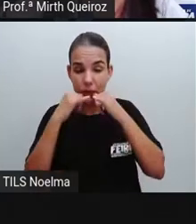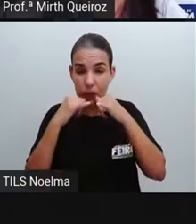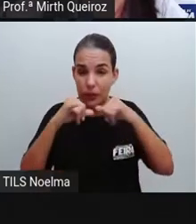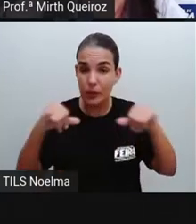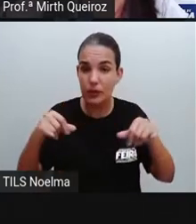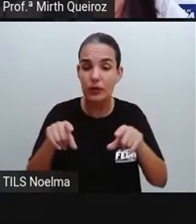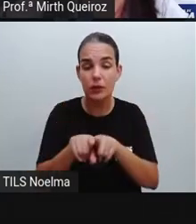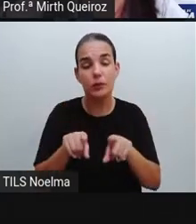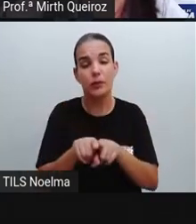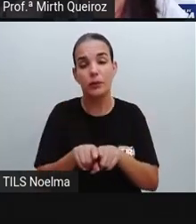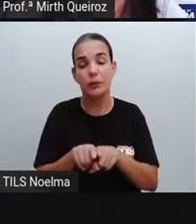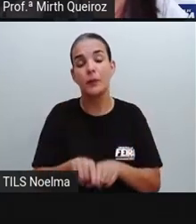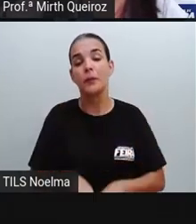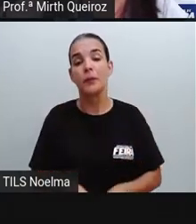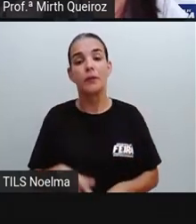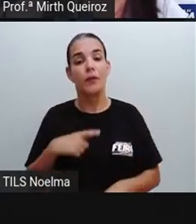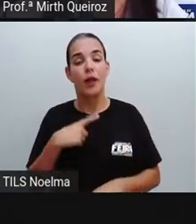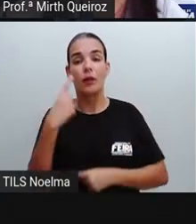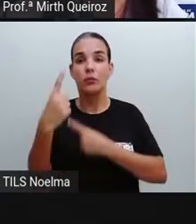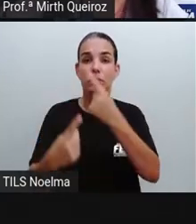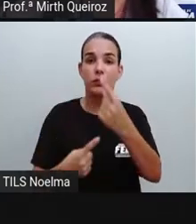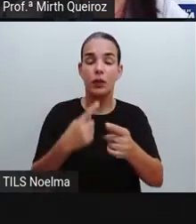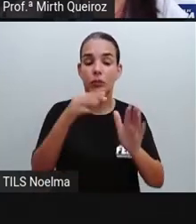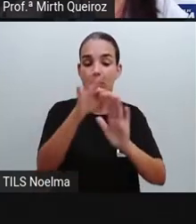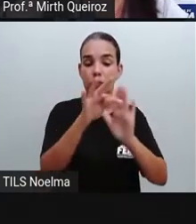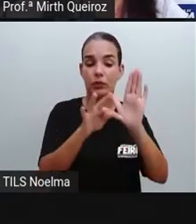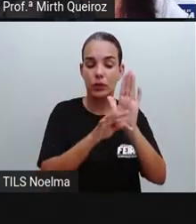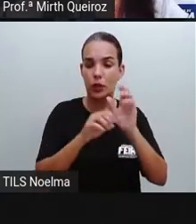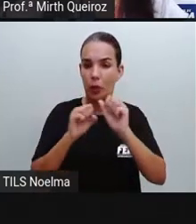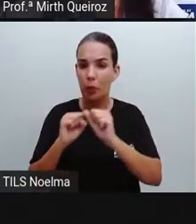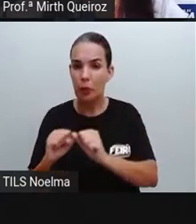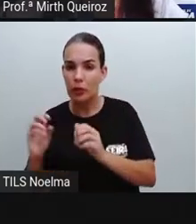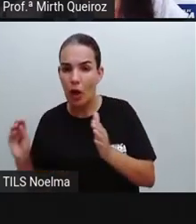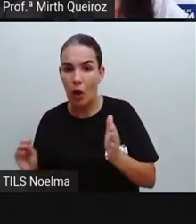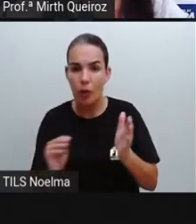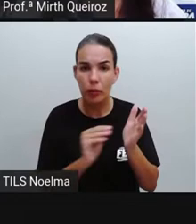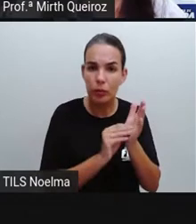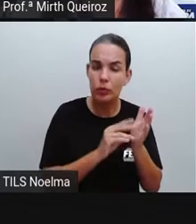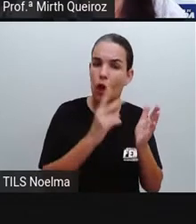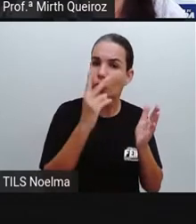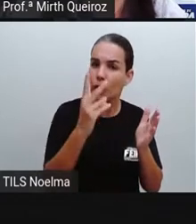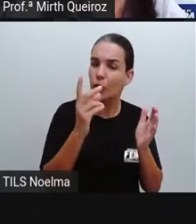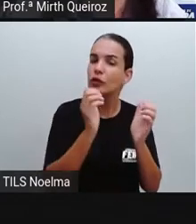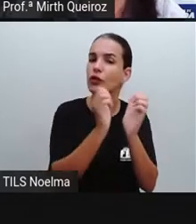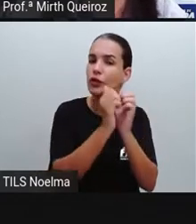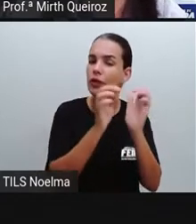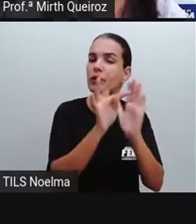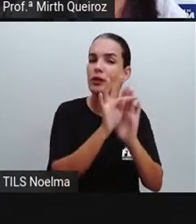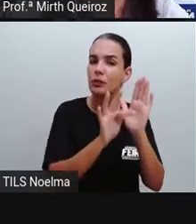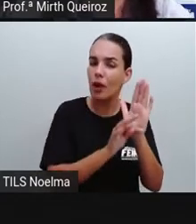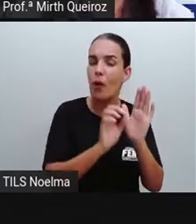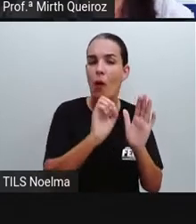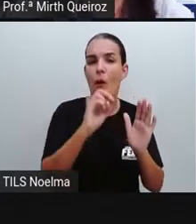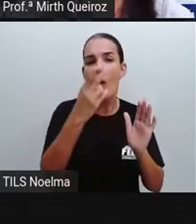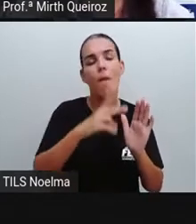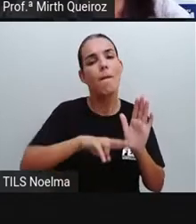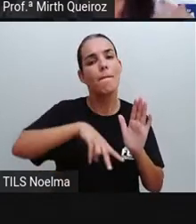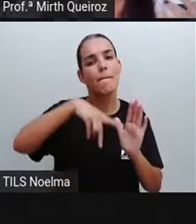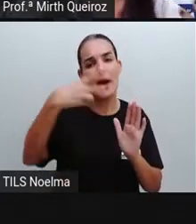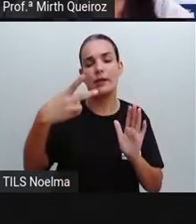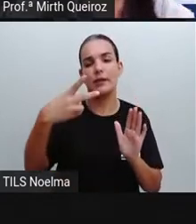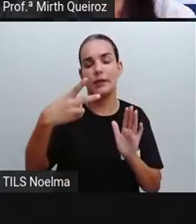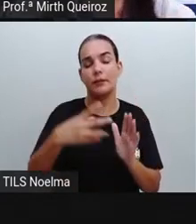E alguns desses textos, eles podem ainda ser compostos por mais de um gênero textual. E como a gente viu, de acordo